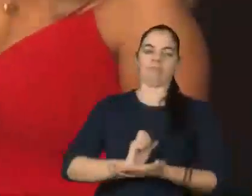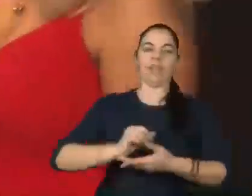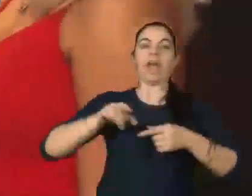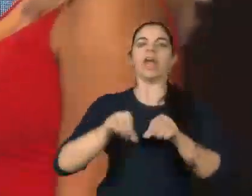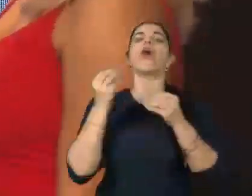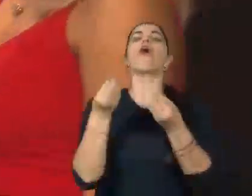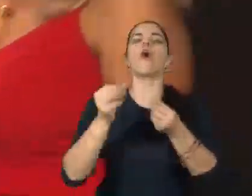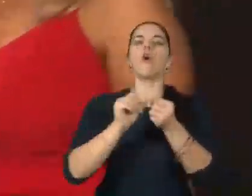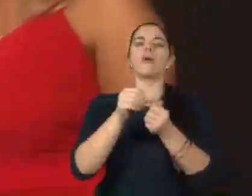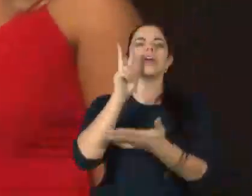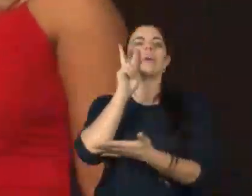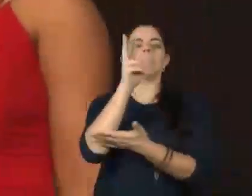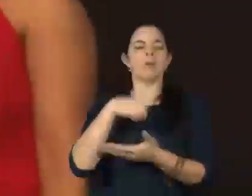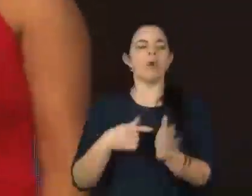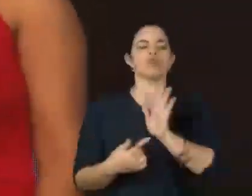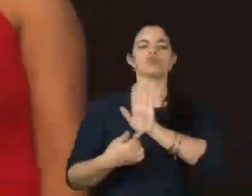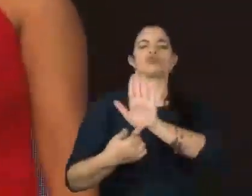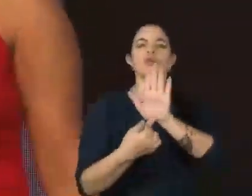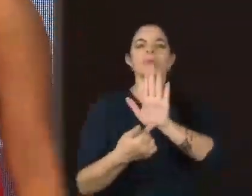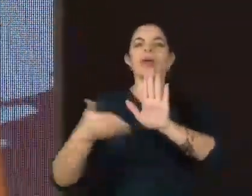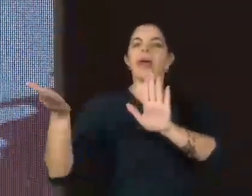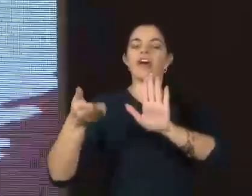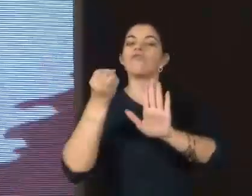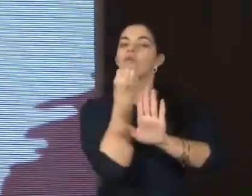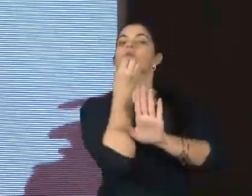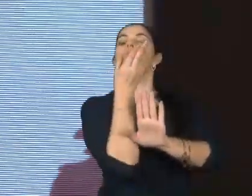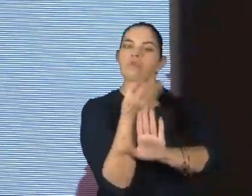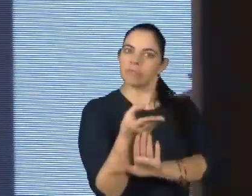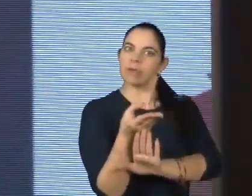tornou isso realidade? Vou contar para vocês um pouquinho.